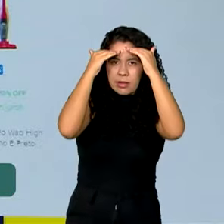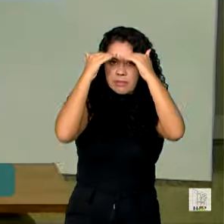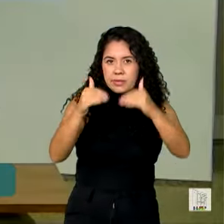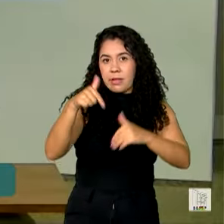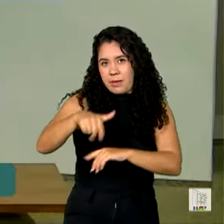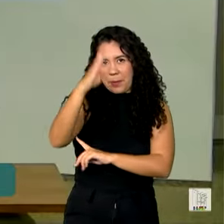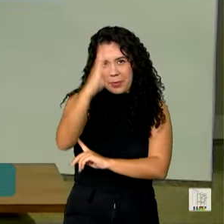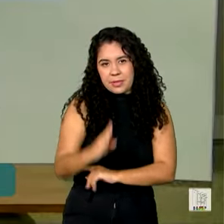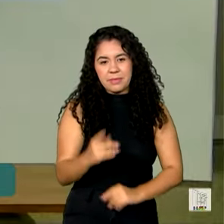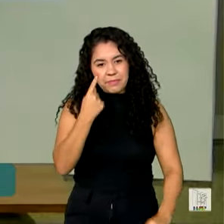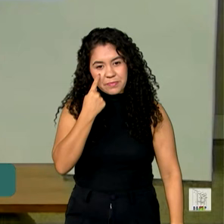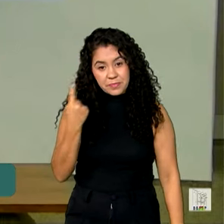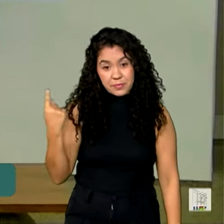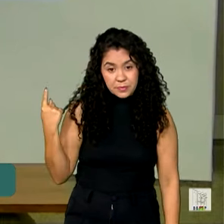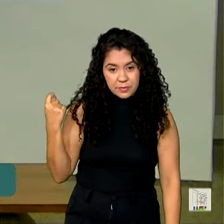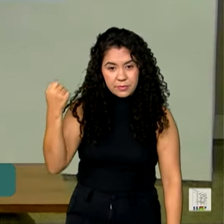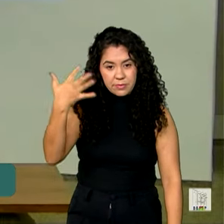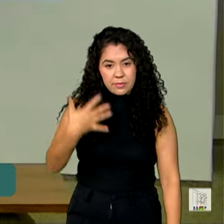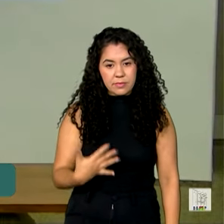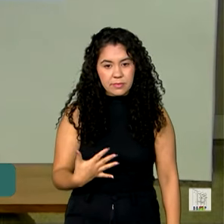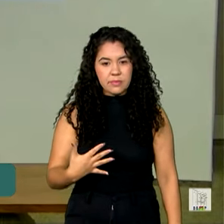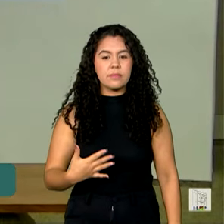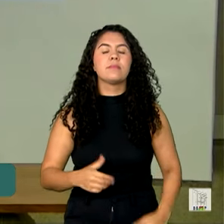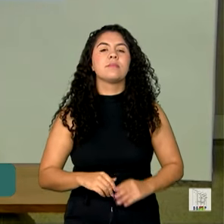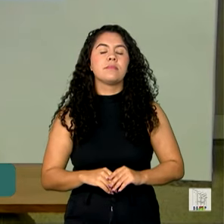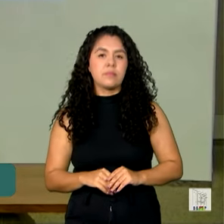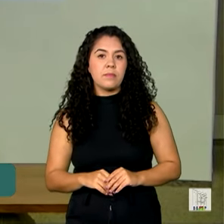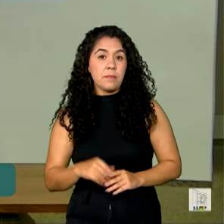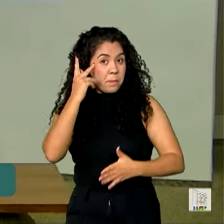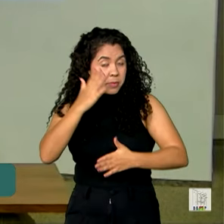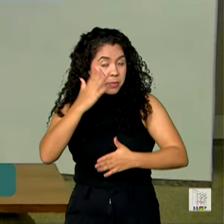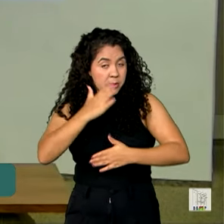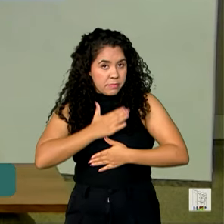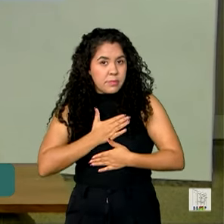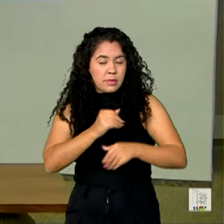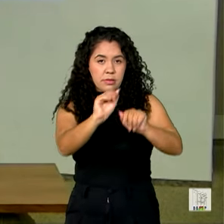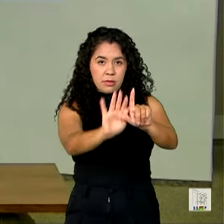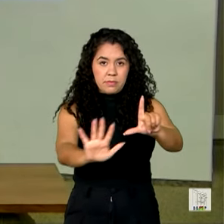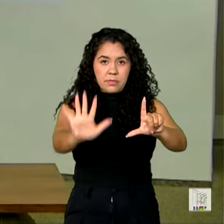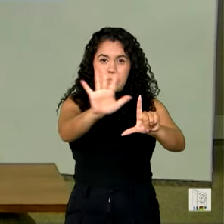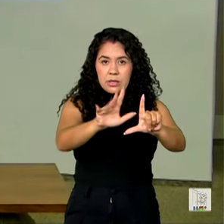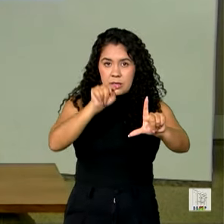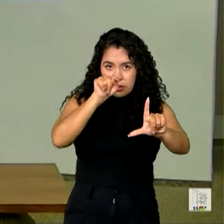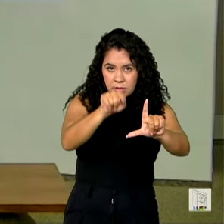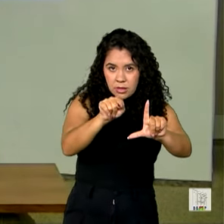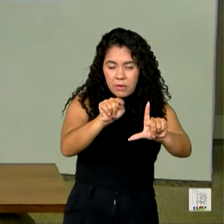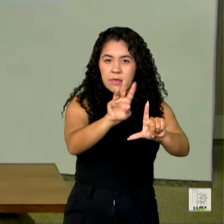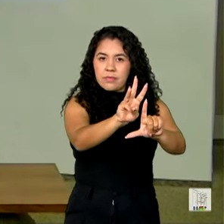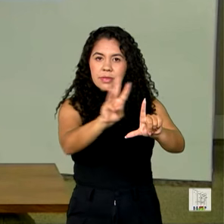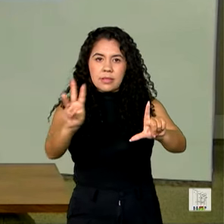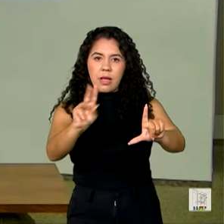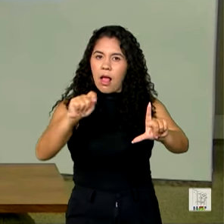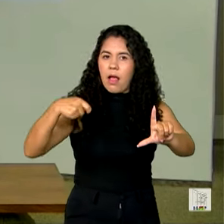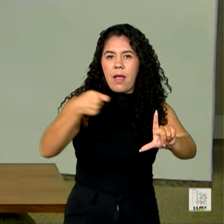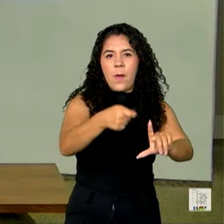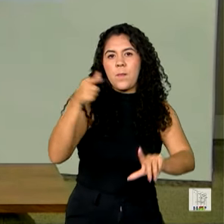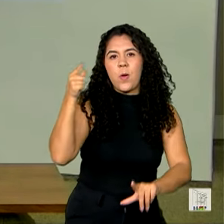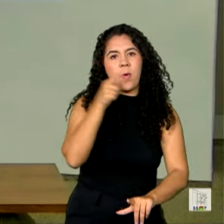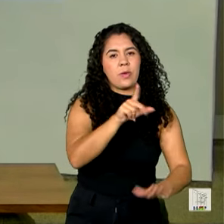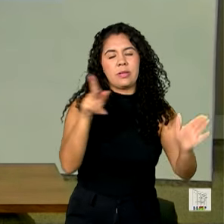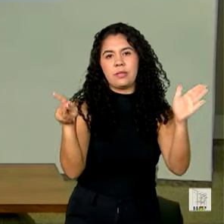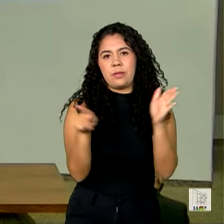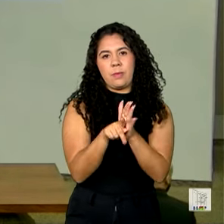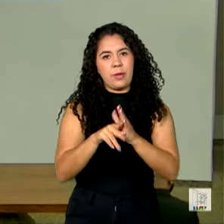Brasil. Eu considero a plataforma Consumidor.gov uma conquista da cidadania brasileira